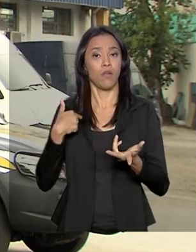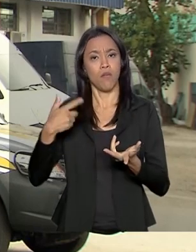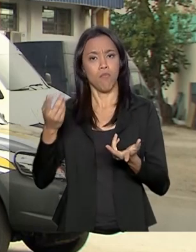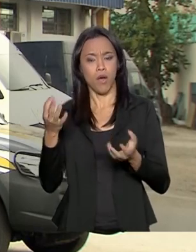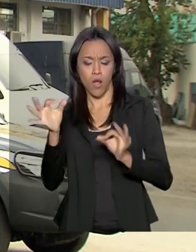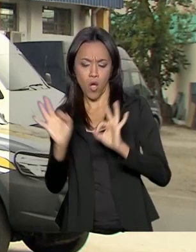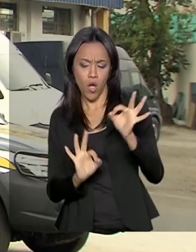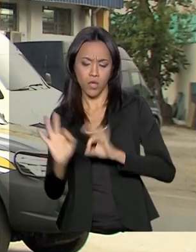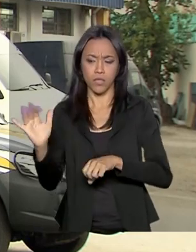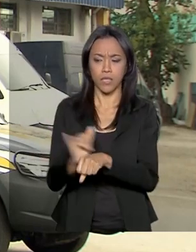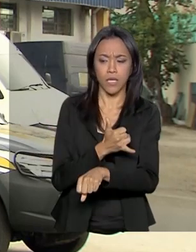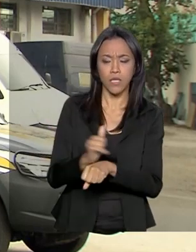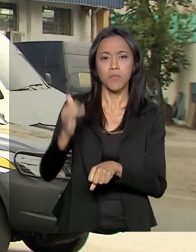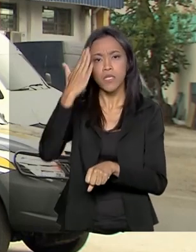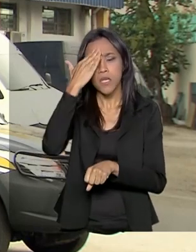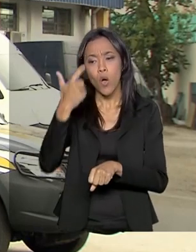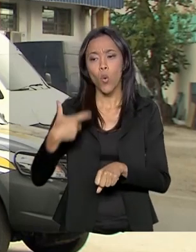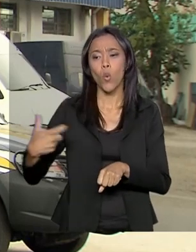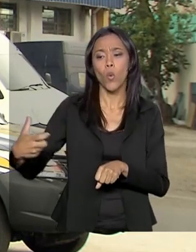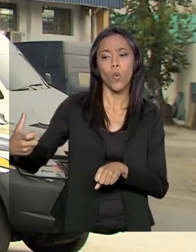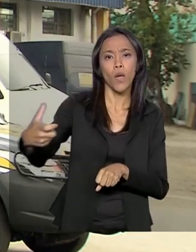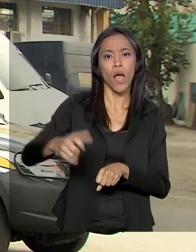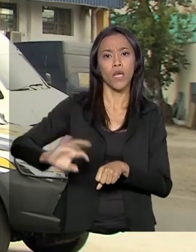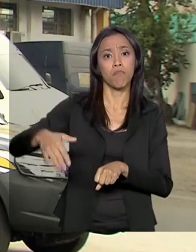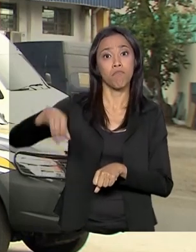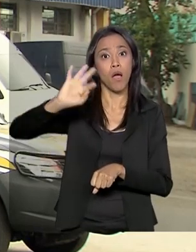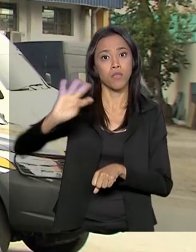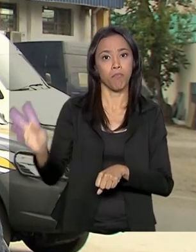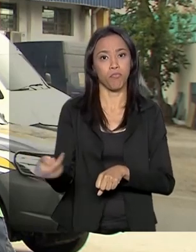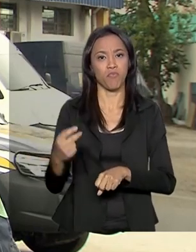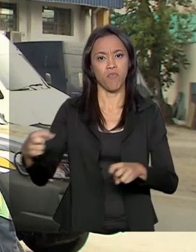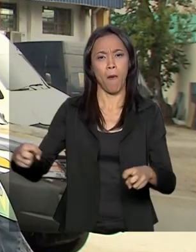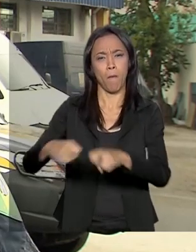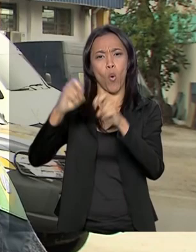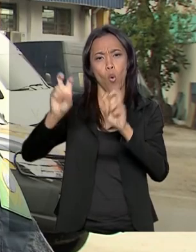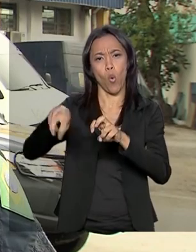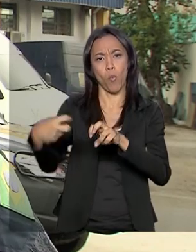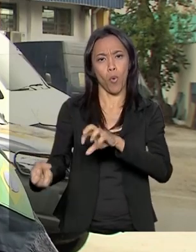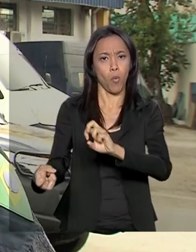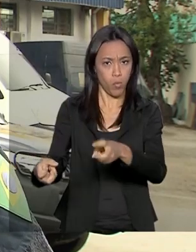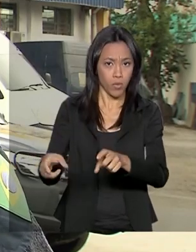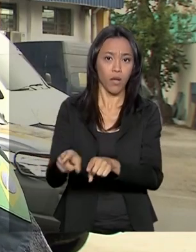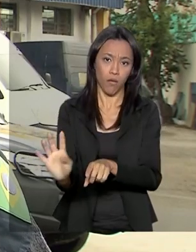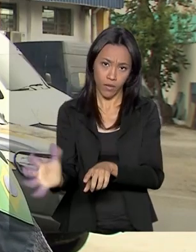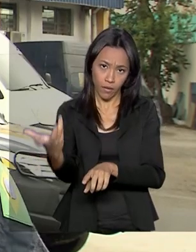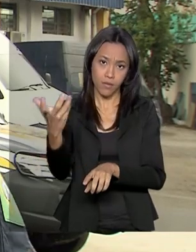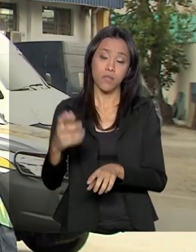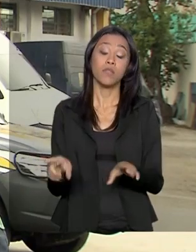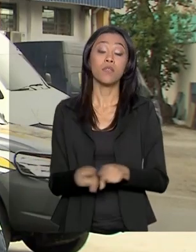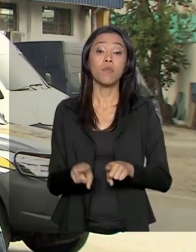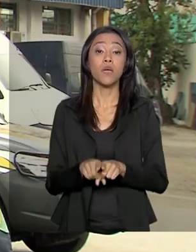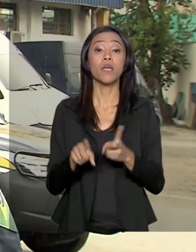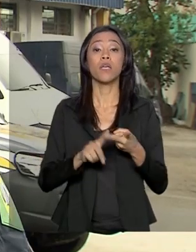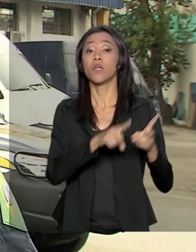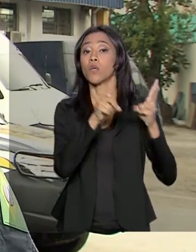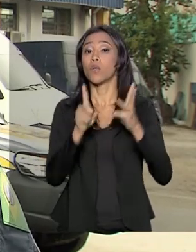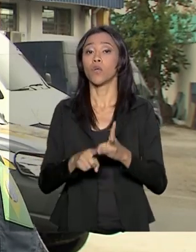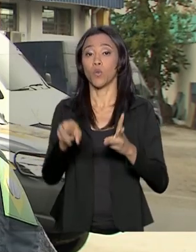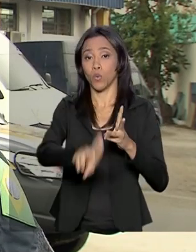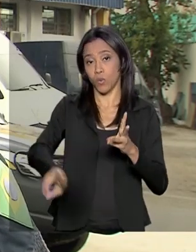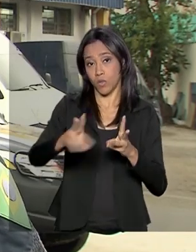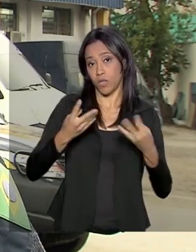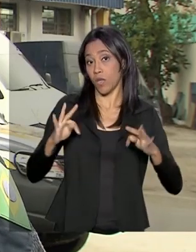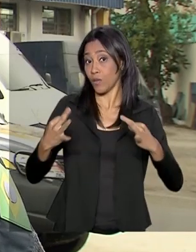condutas em locais onde a chance de acidente é maior, e também a tecnologia, tanto em veículos, quanto em